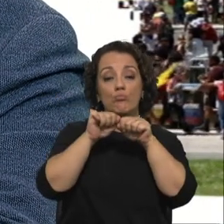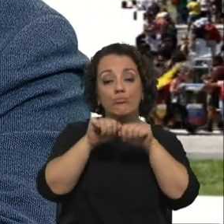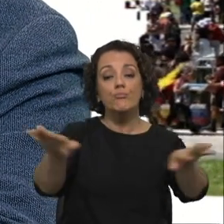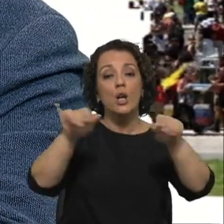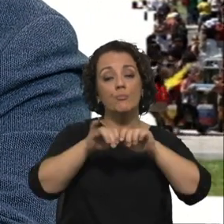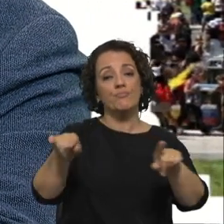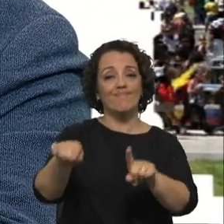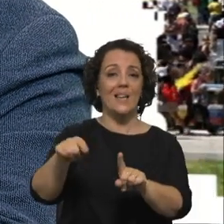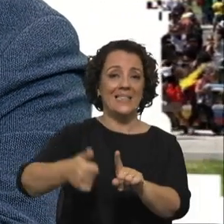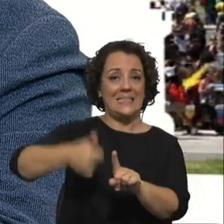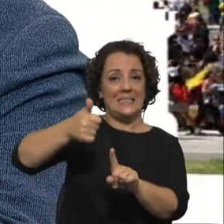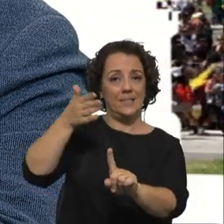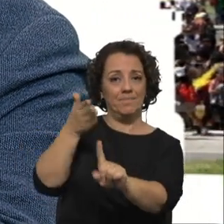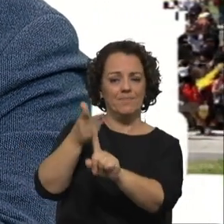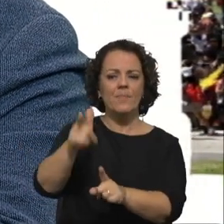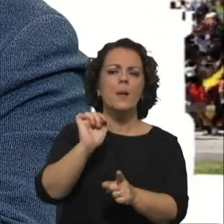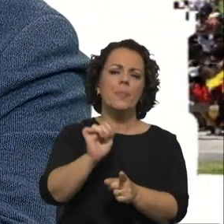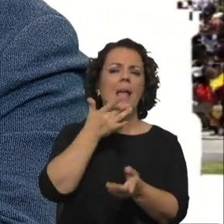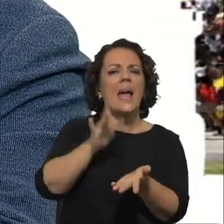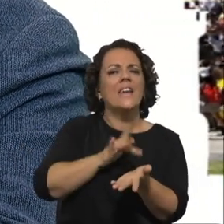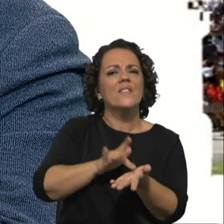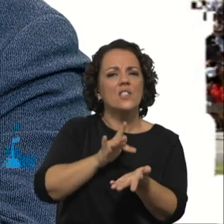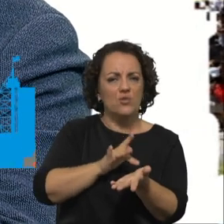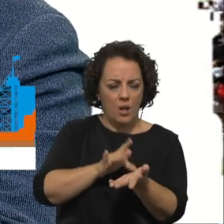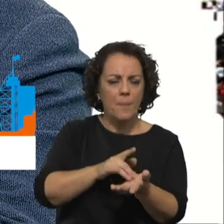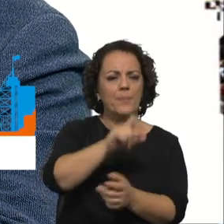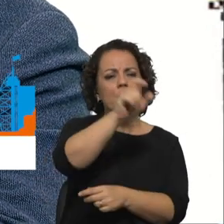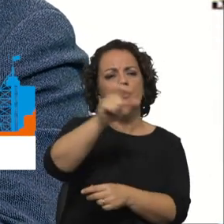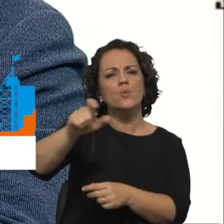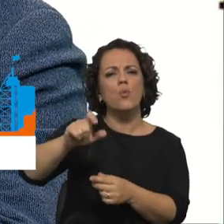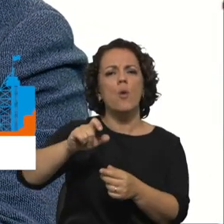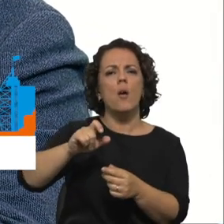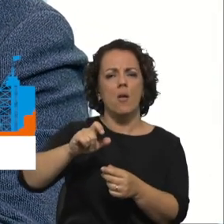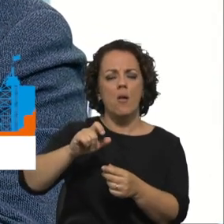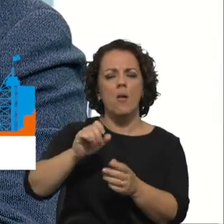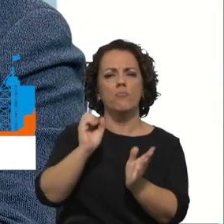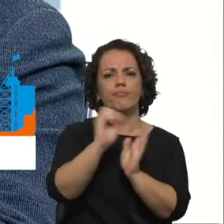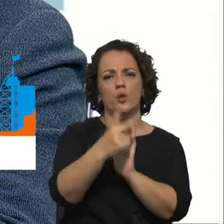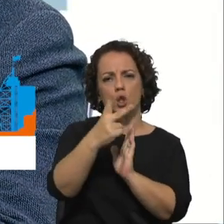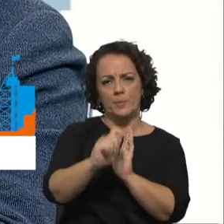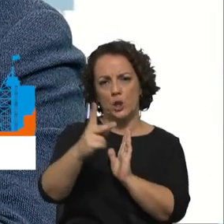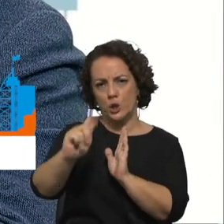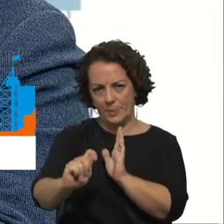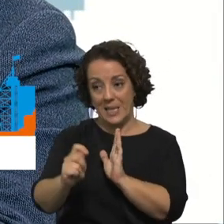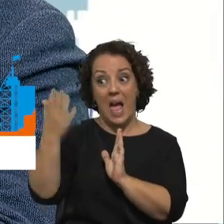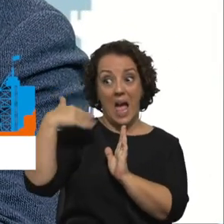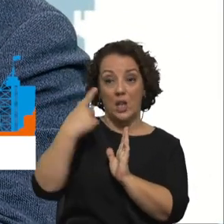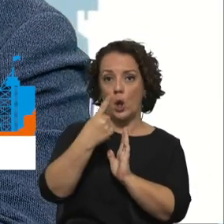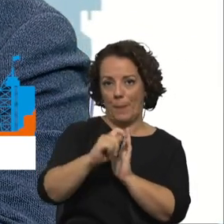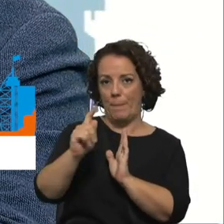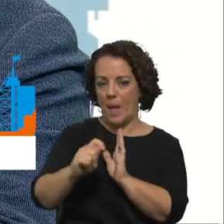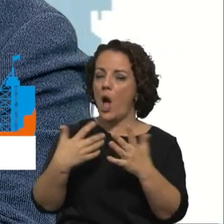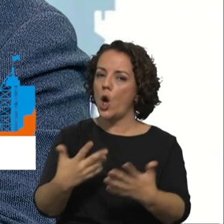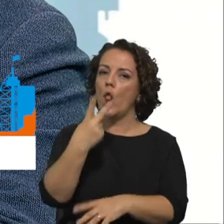é uma revista que chega aos seus assinantes bimensalmente, neste momento era mensal, mas agora é